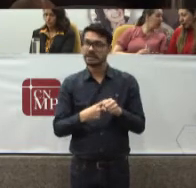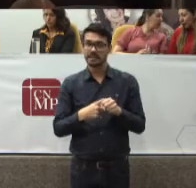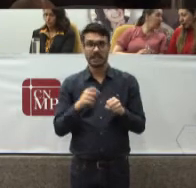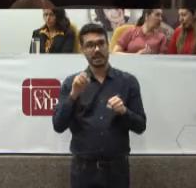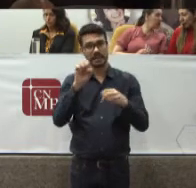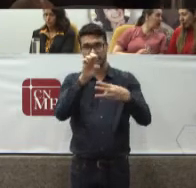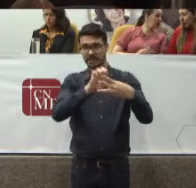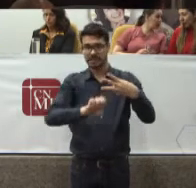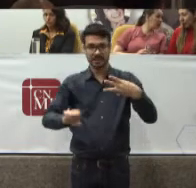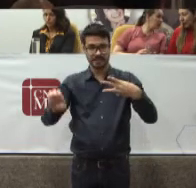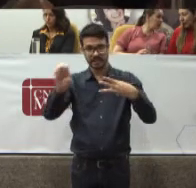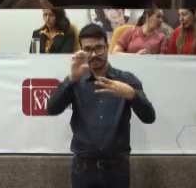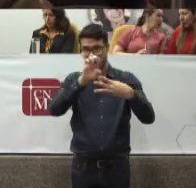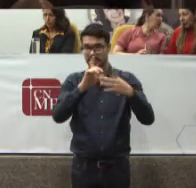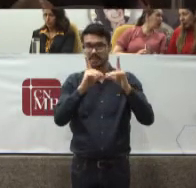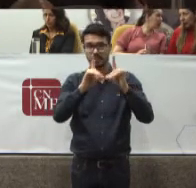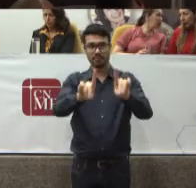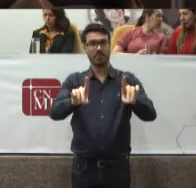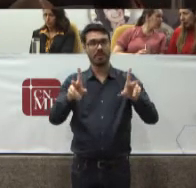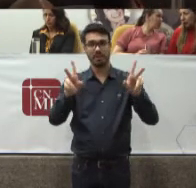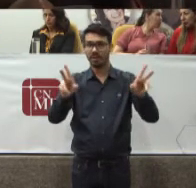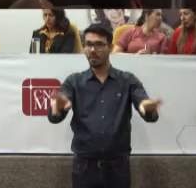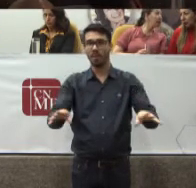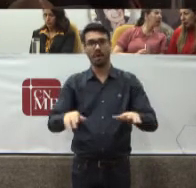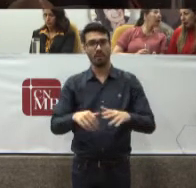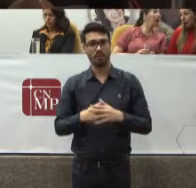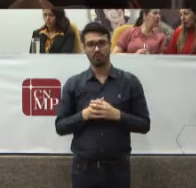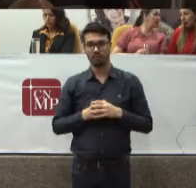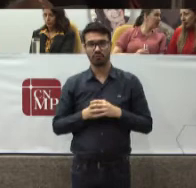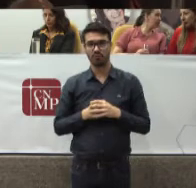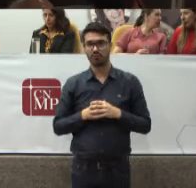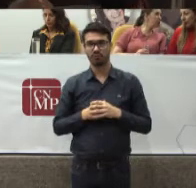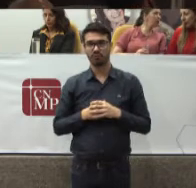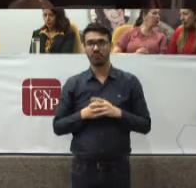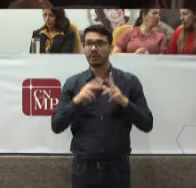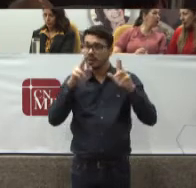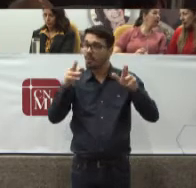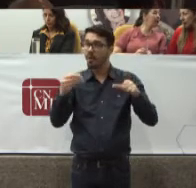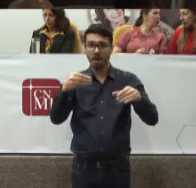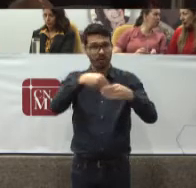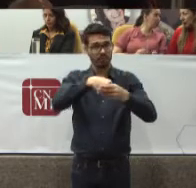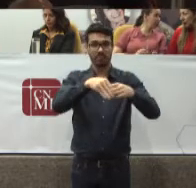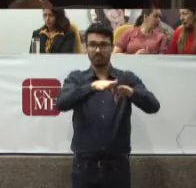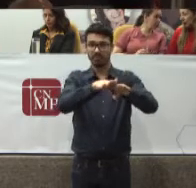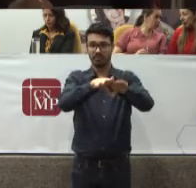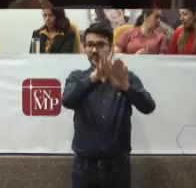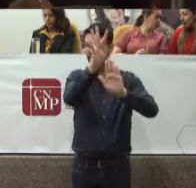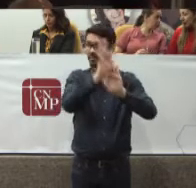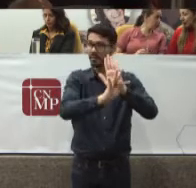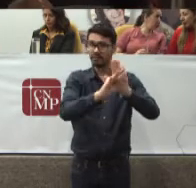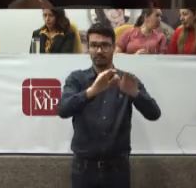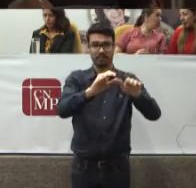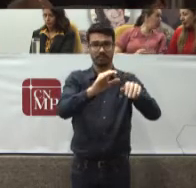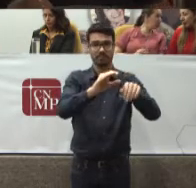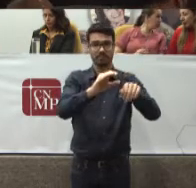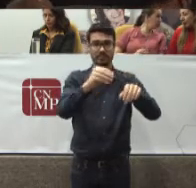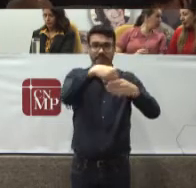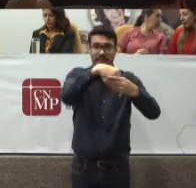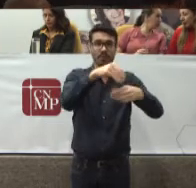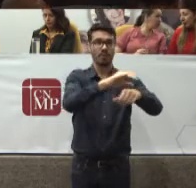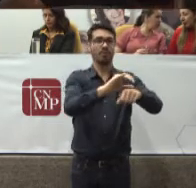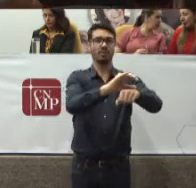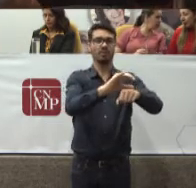Tal como Disposto No texto Constitucional Mas